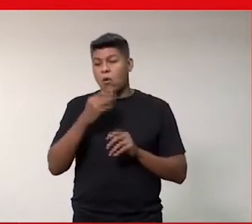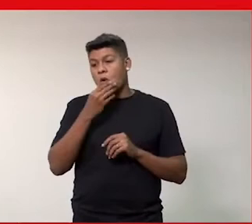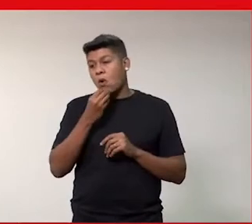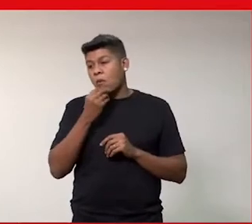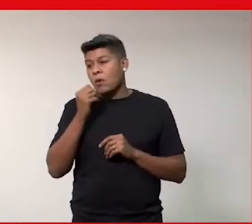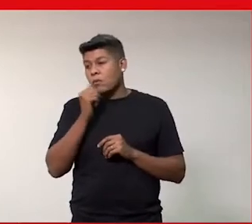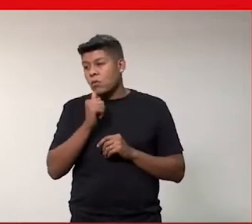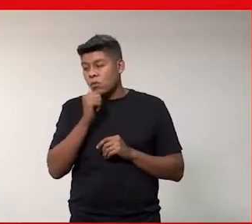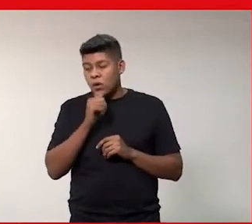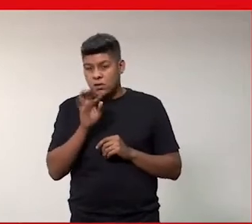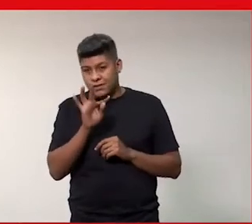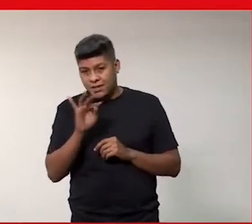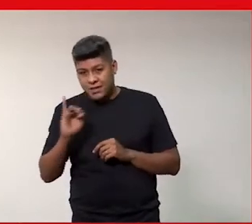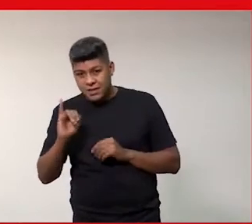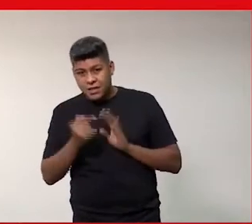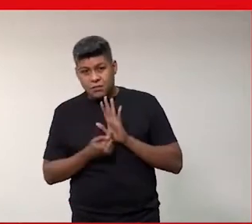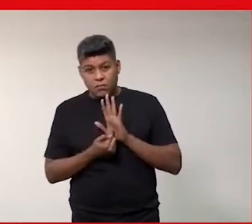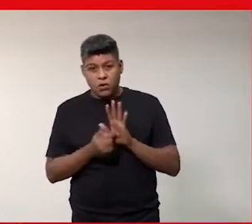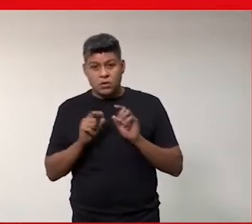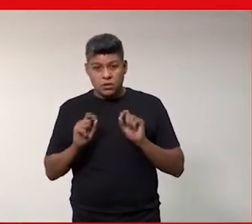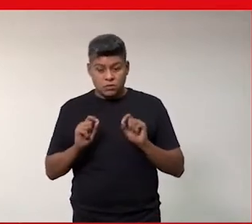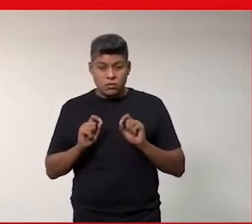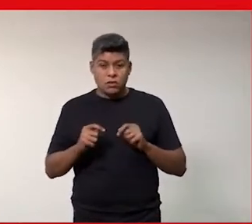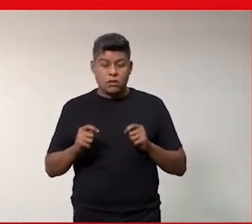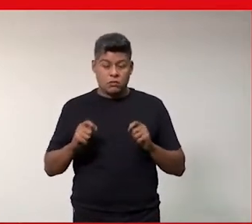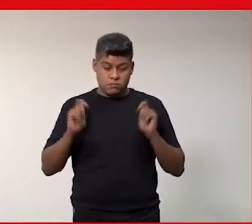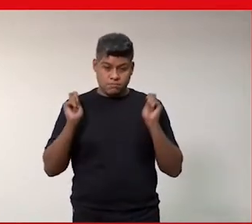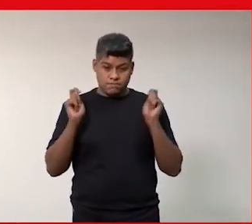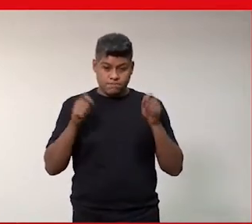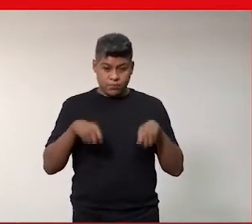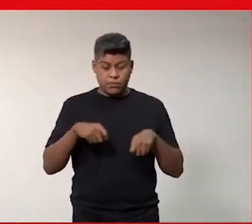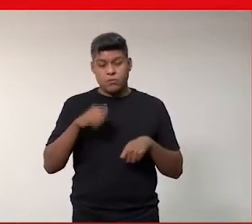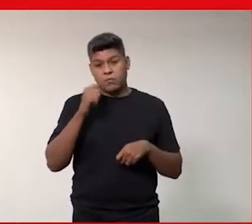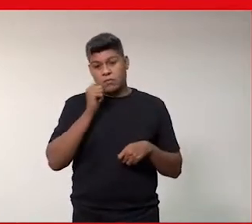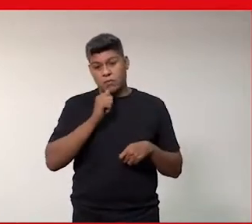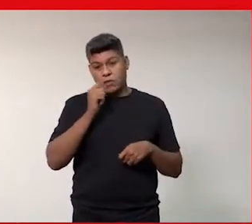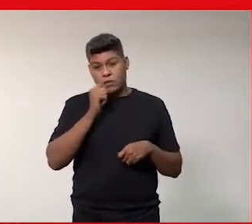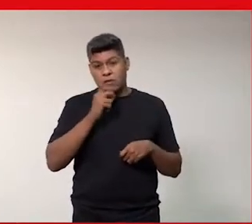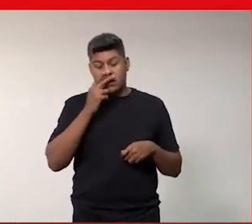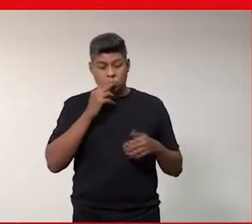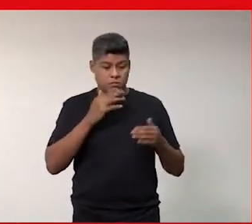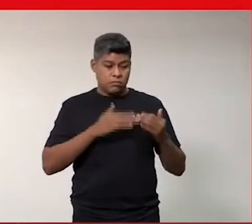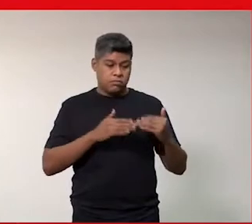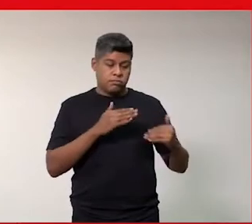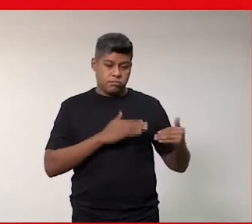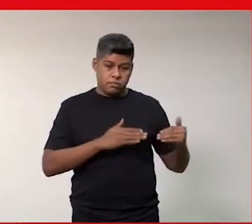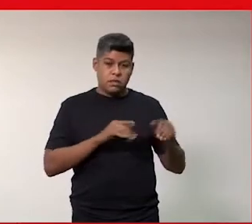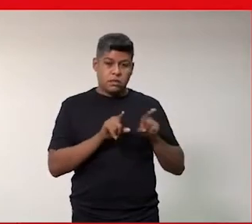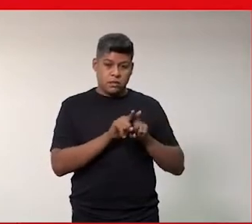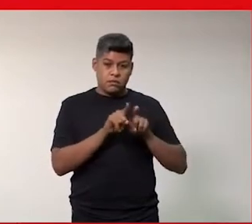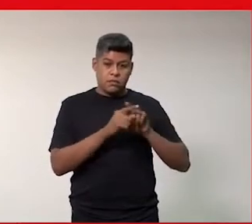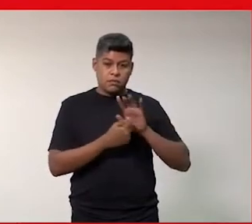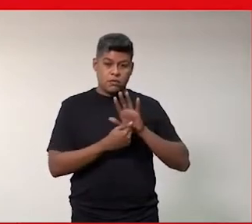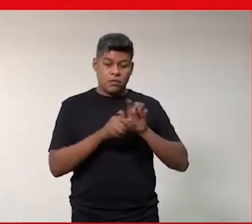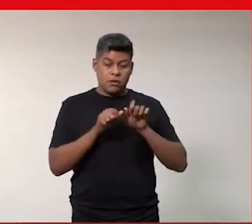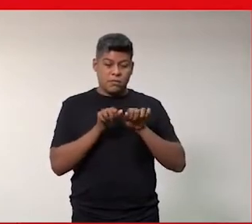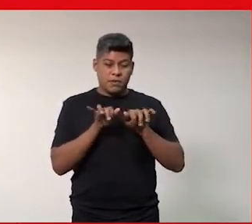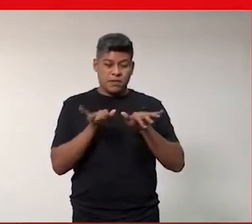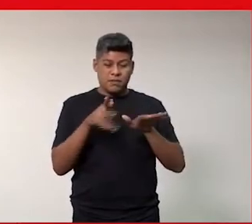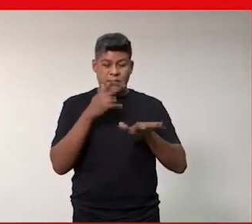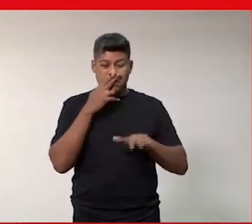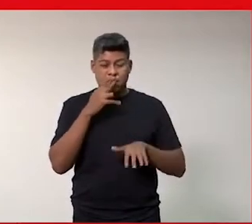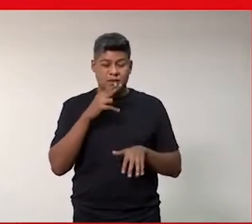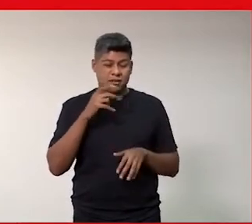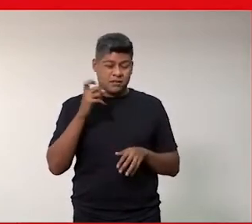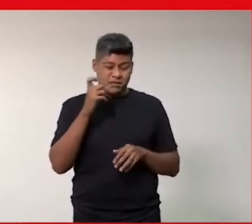mulheres na área da TI mostrando que a alta eficácia das mulheres é bem mais baixa que a dos homens. Também destacou como a pandemia prejudicou a